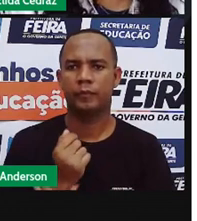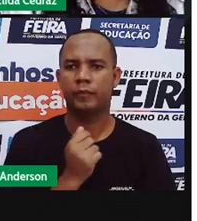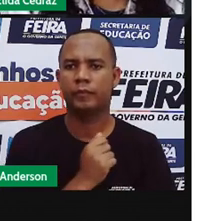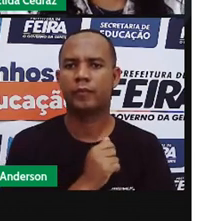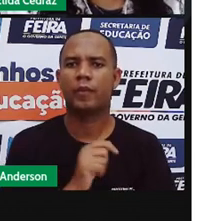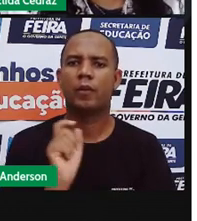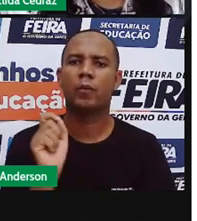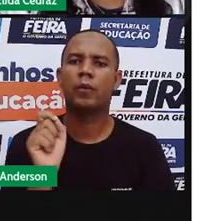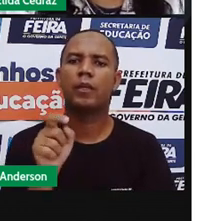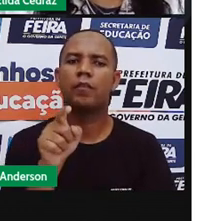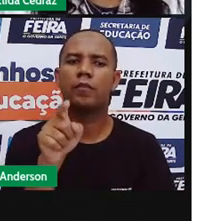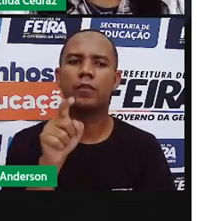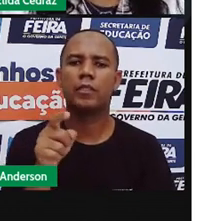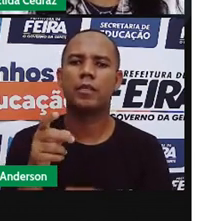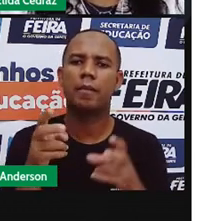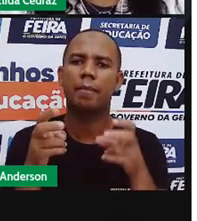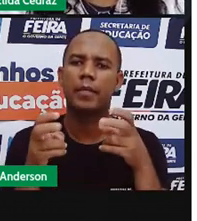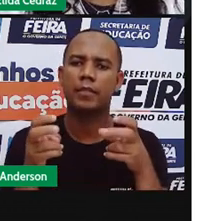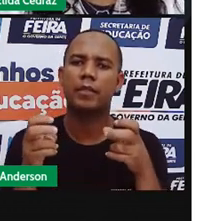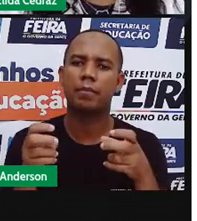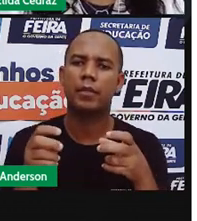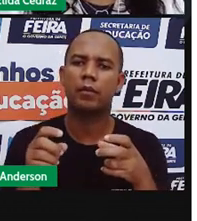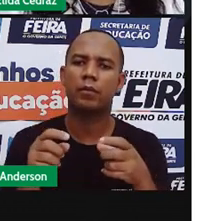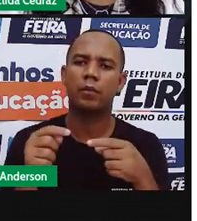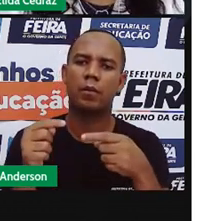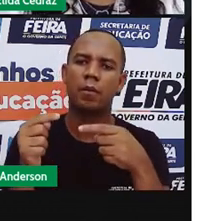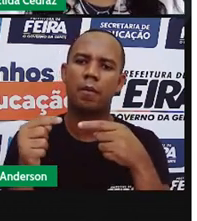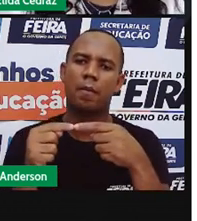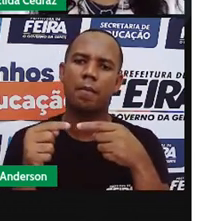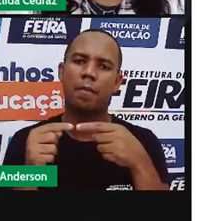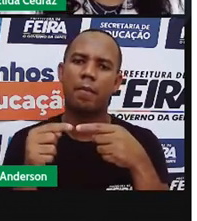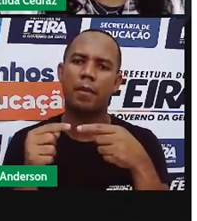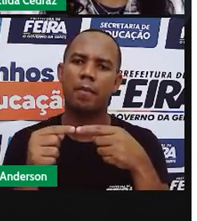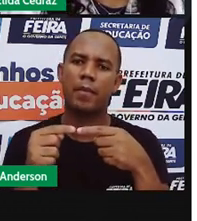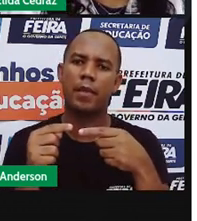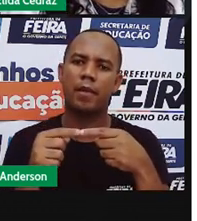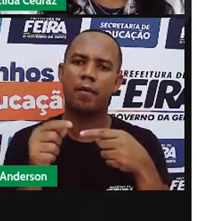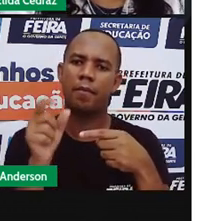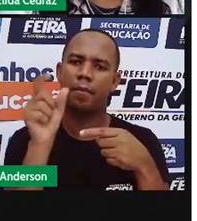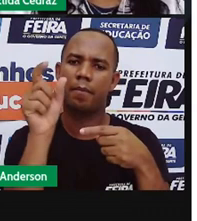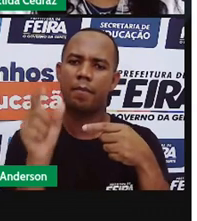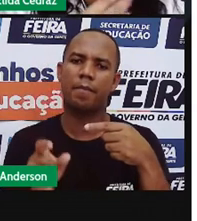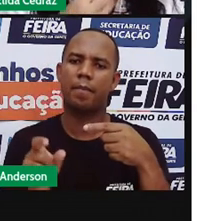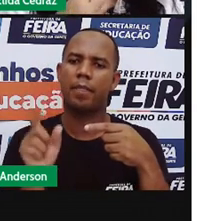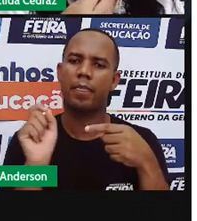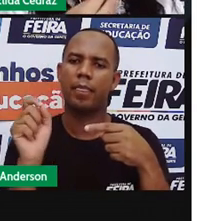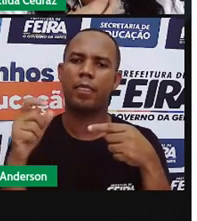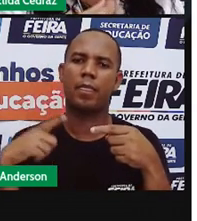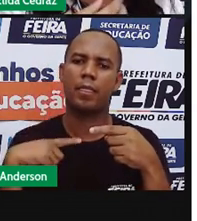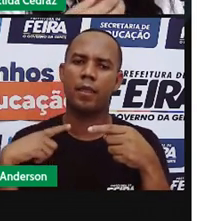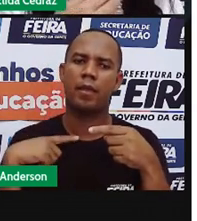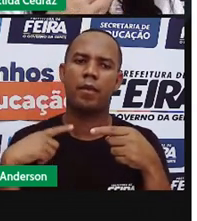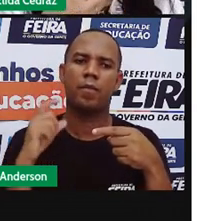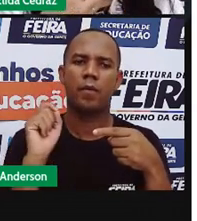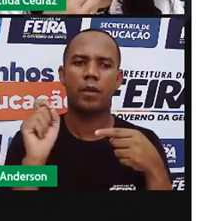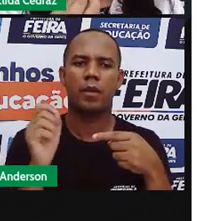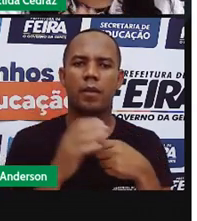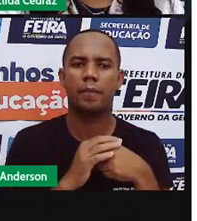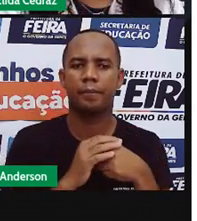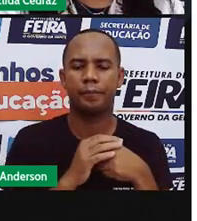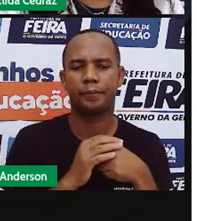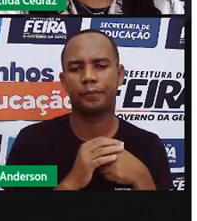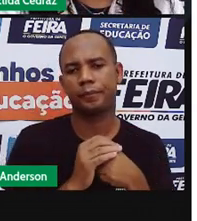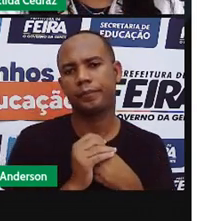O que que você percebeu na primeira coluna? Na primeira coluna, a gente percebe que o